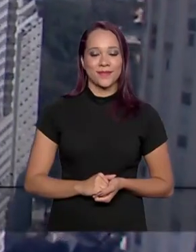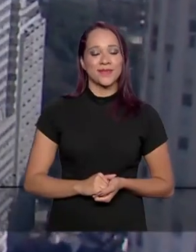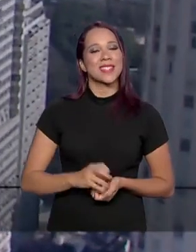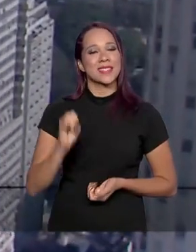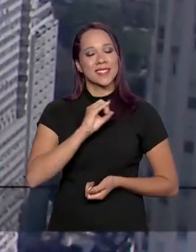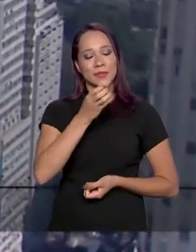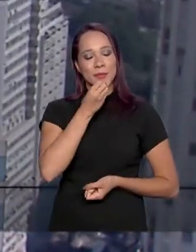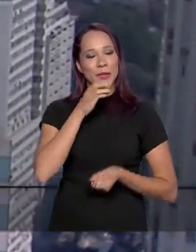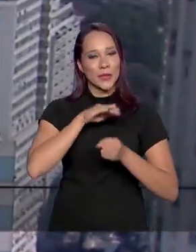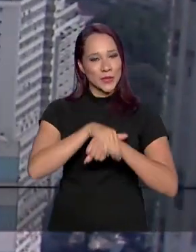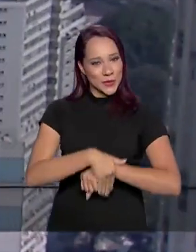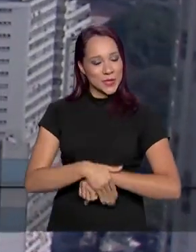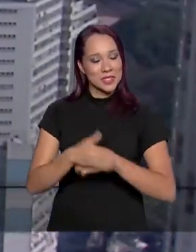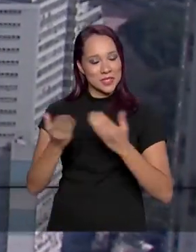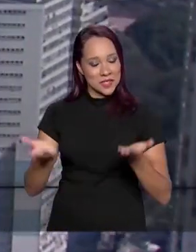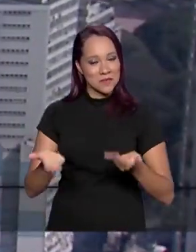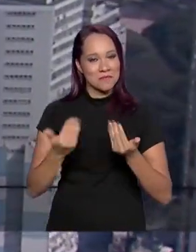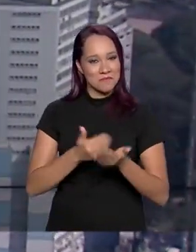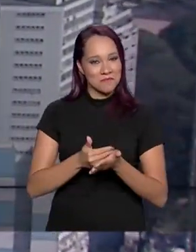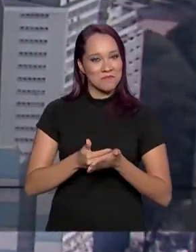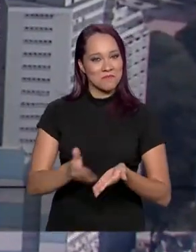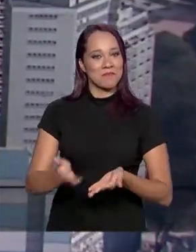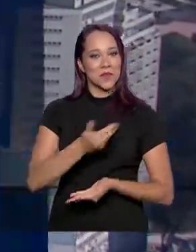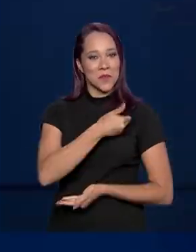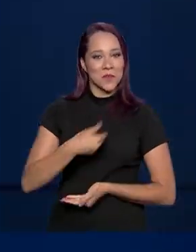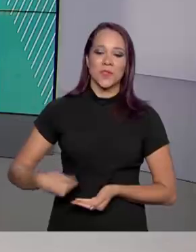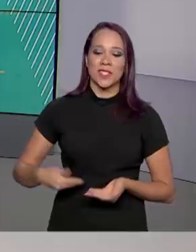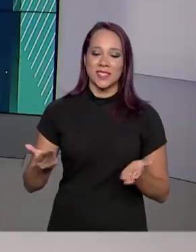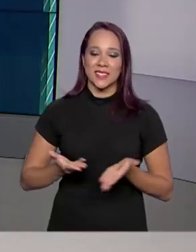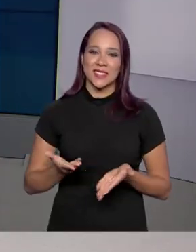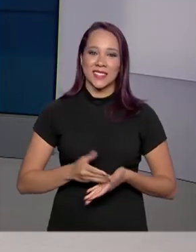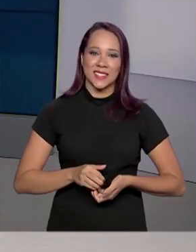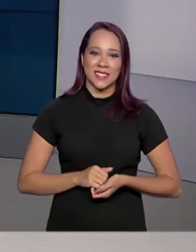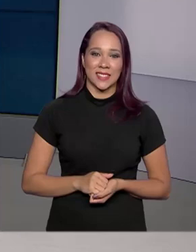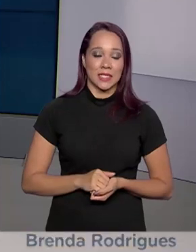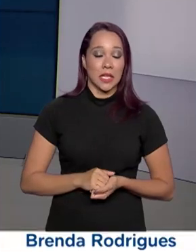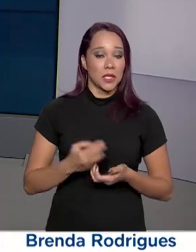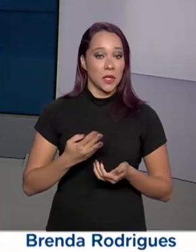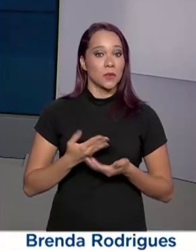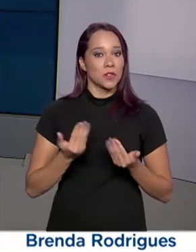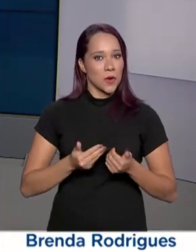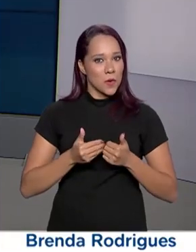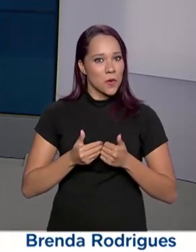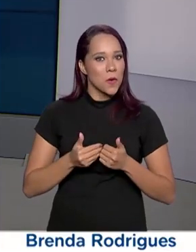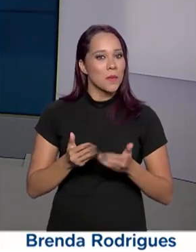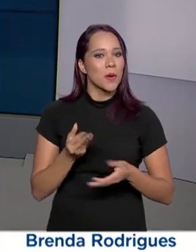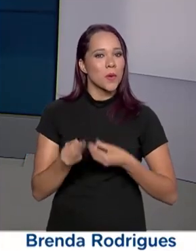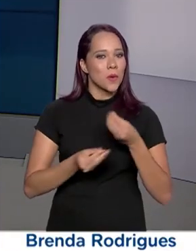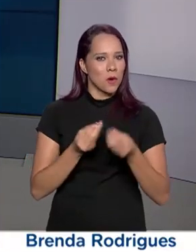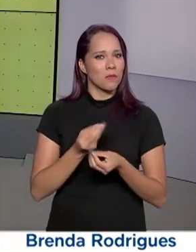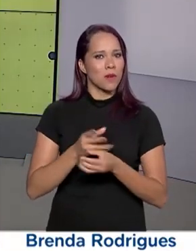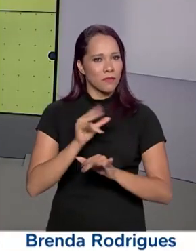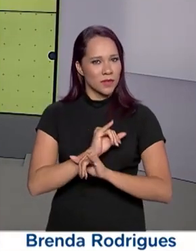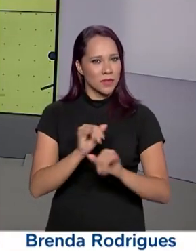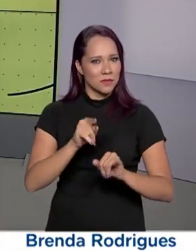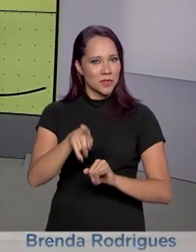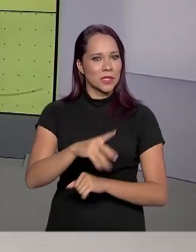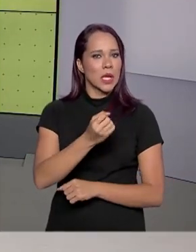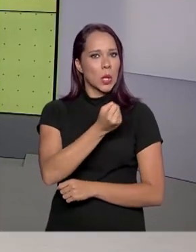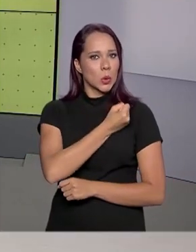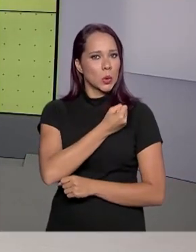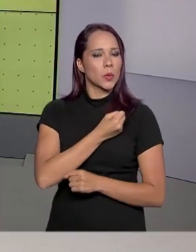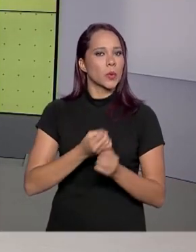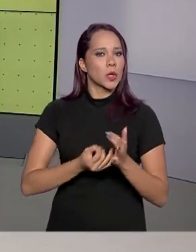Olá, boa noite. Estamos de volta com mais um Governo Agora. A gente começa esta edição atualizando para você os números